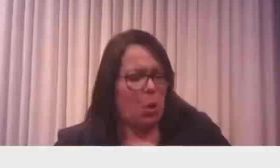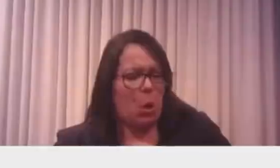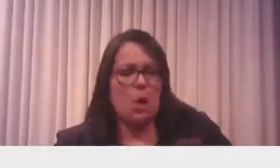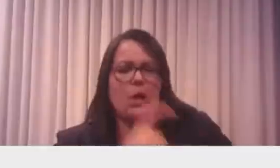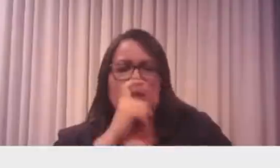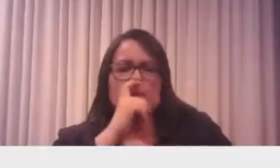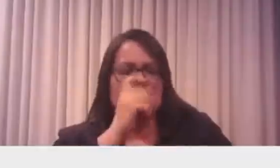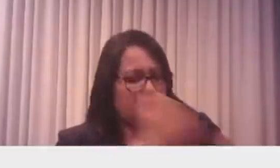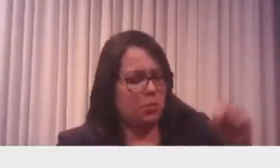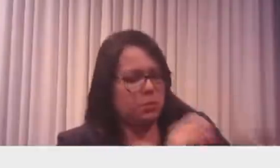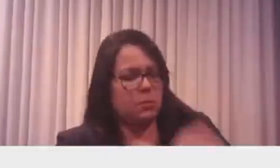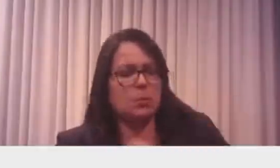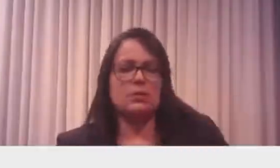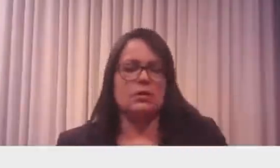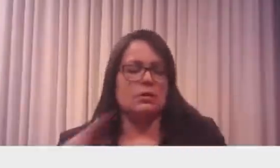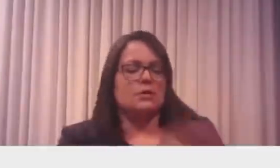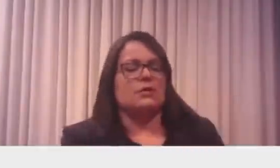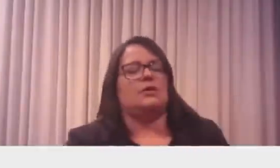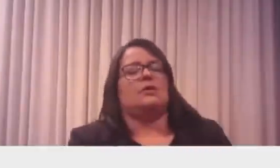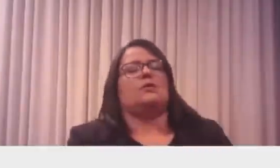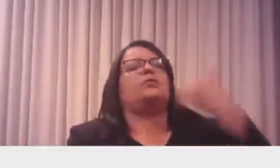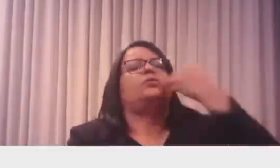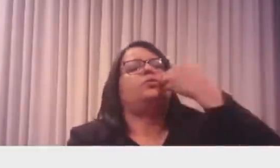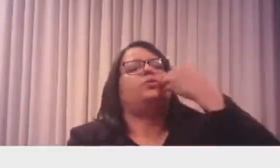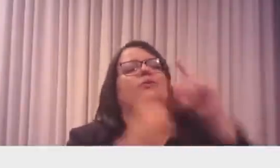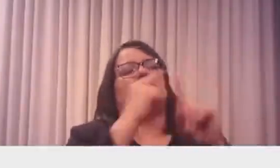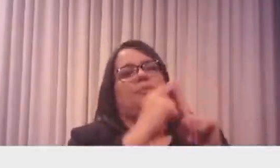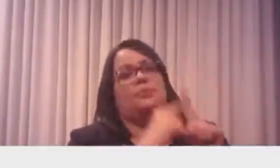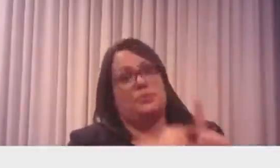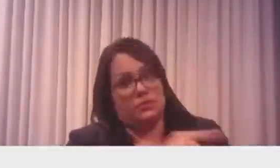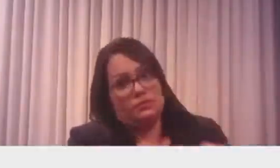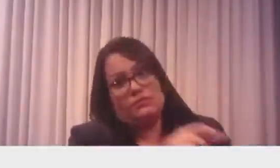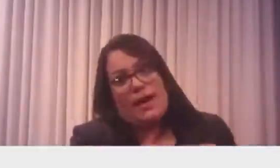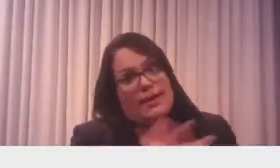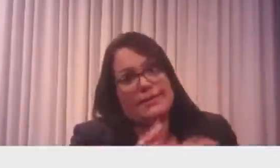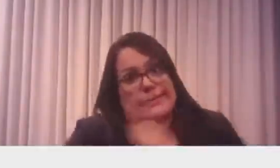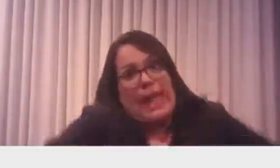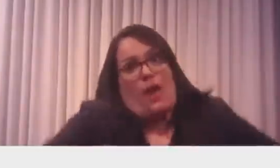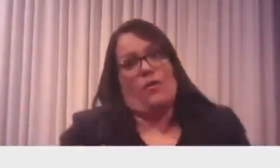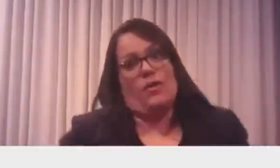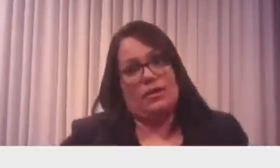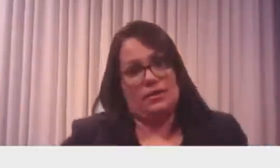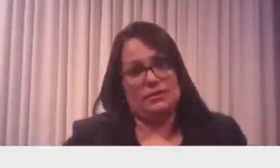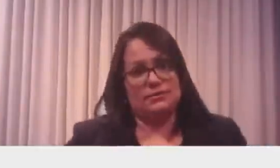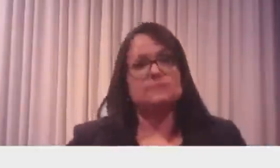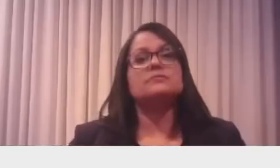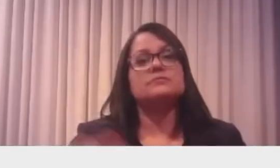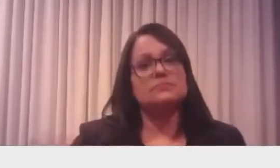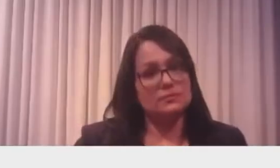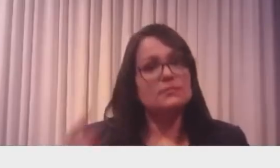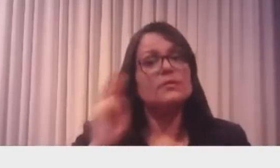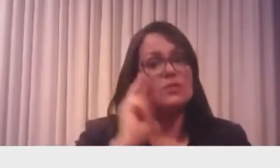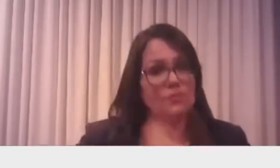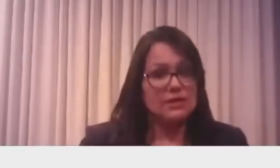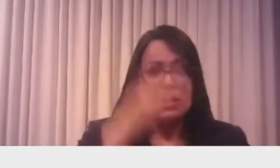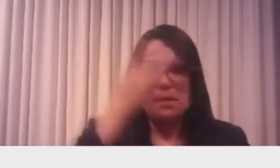Então eu tenho visto muita gente que era radicalmente contra certas coisas. Quando ele pega dois, alguém da família pega ele.